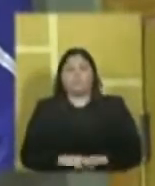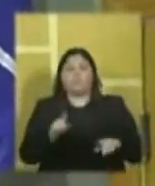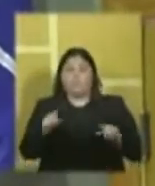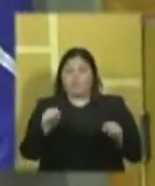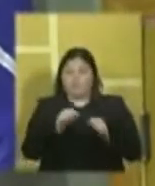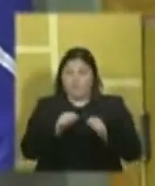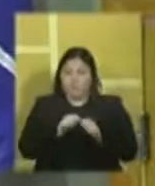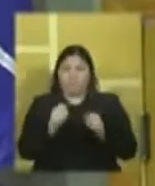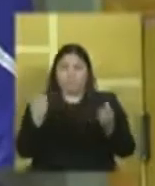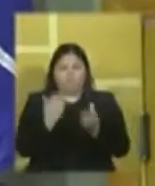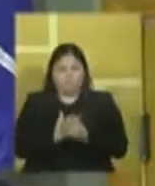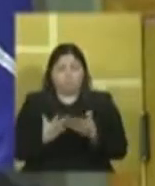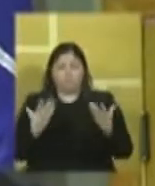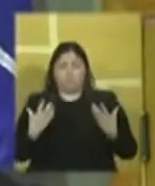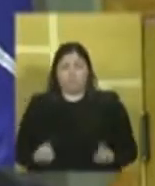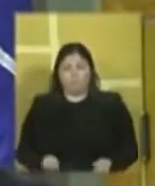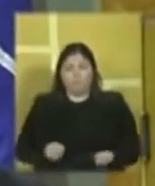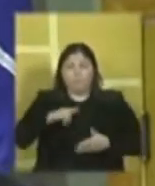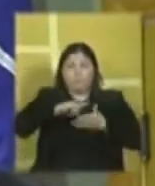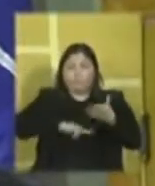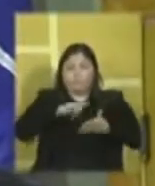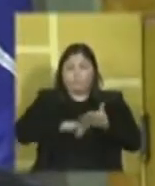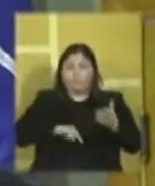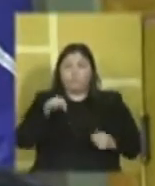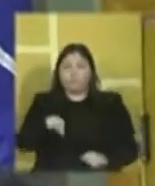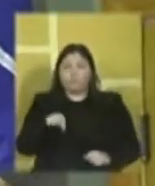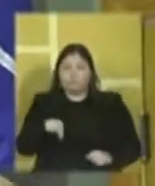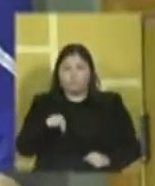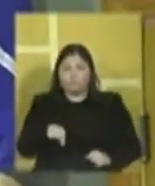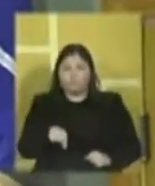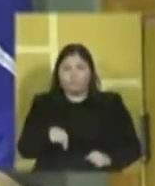protocolou e foi aprovado um documento aqui,